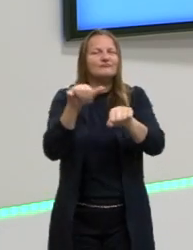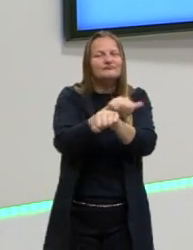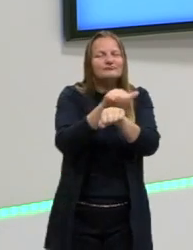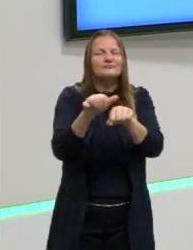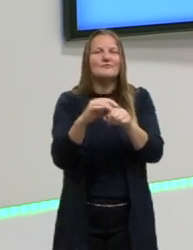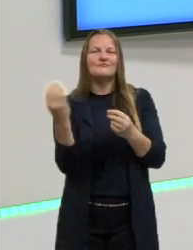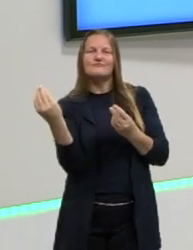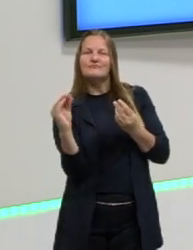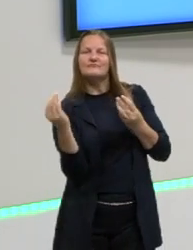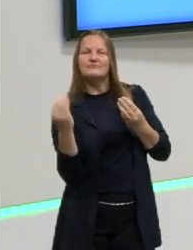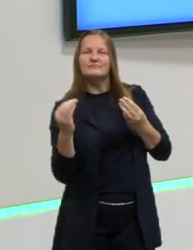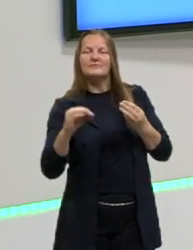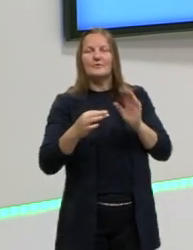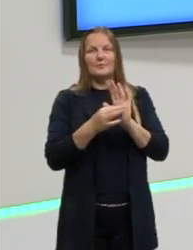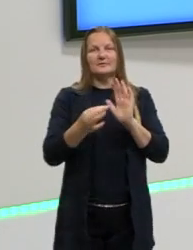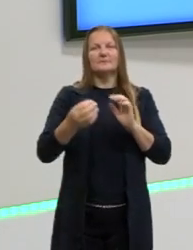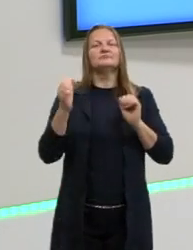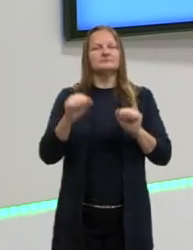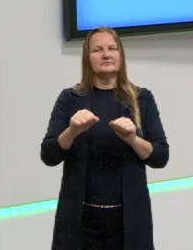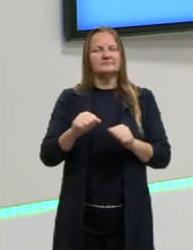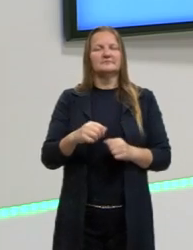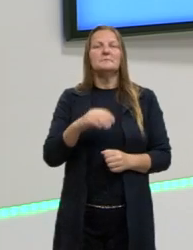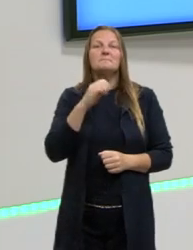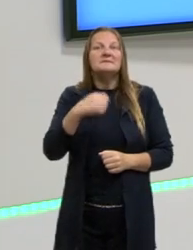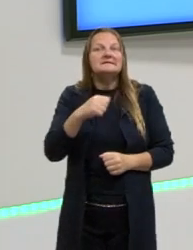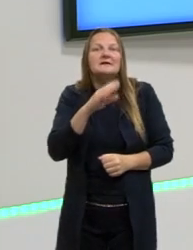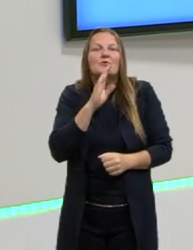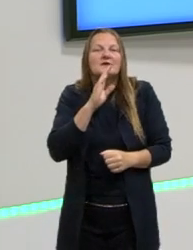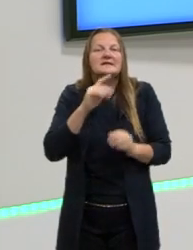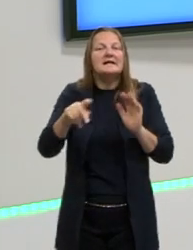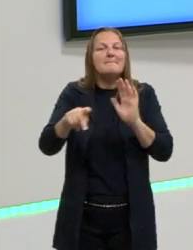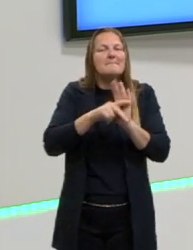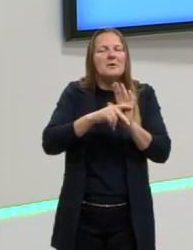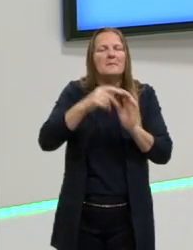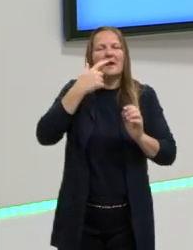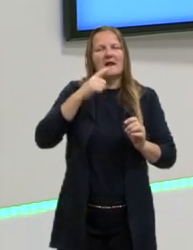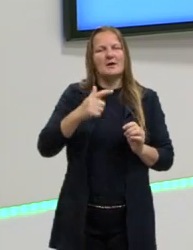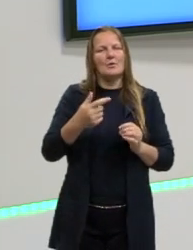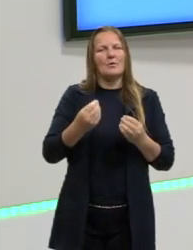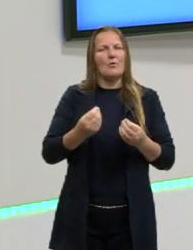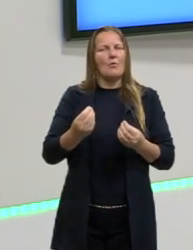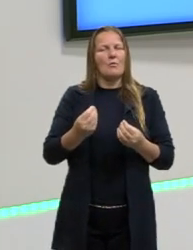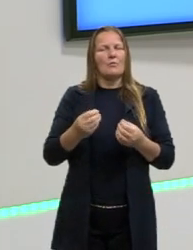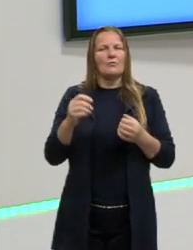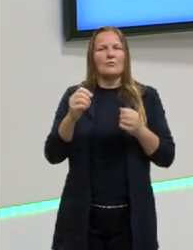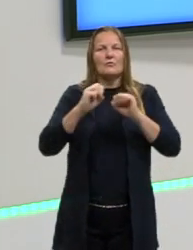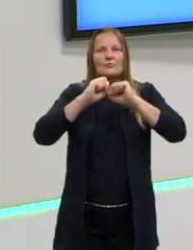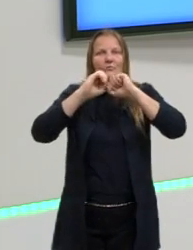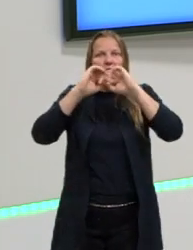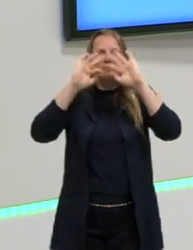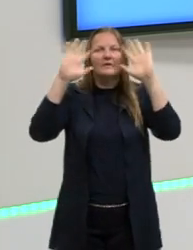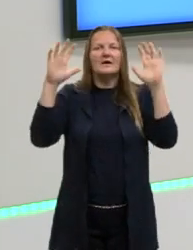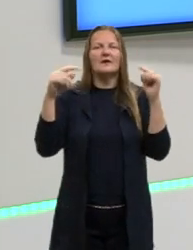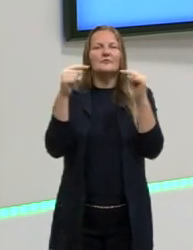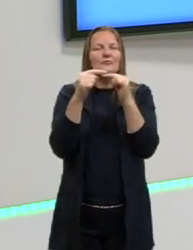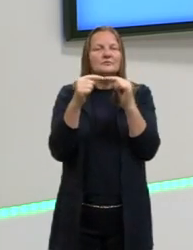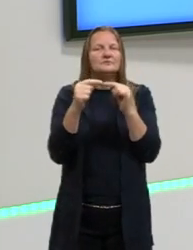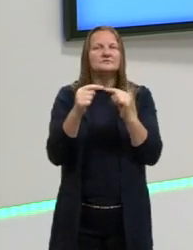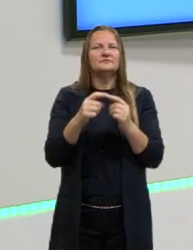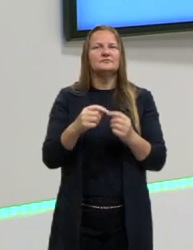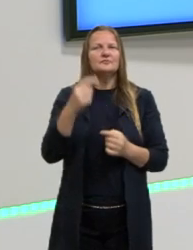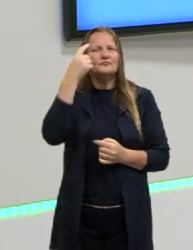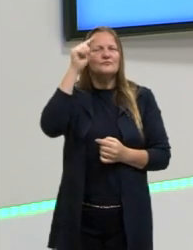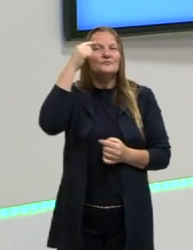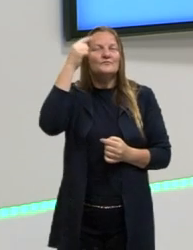Então, a gente tem que conhecer a nossa língua para que esse texto fique claro, objetivo, rico de